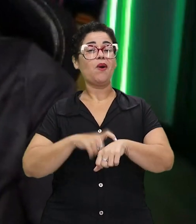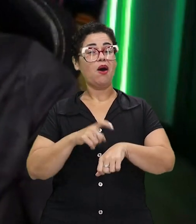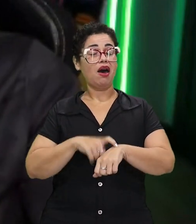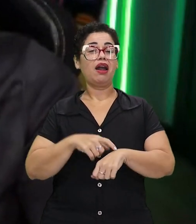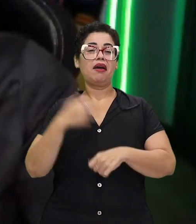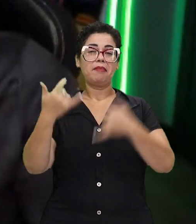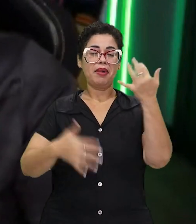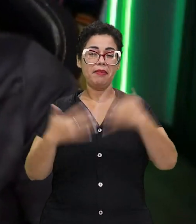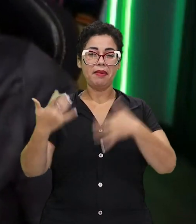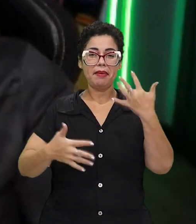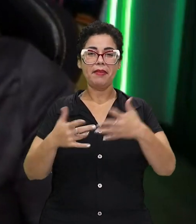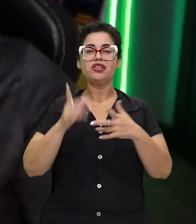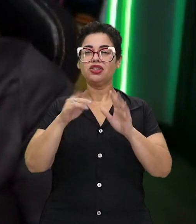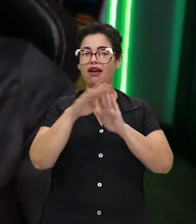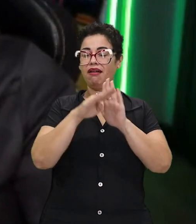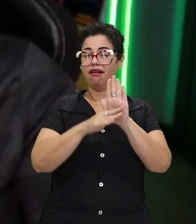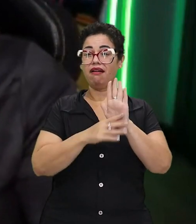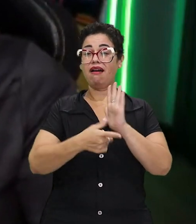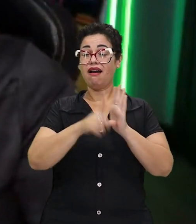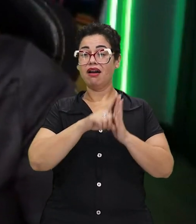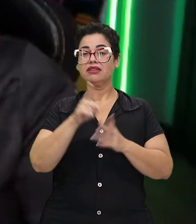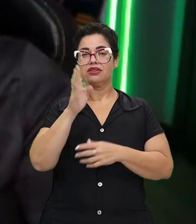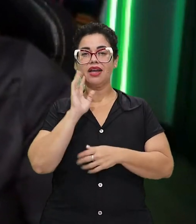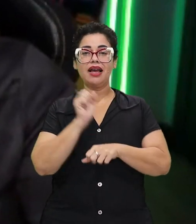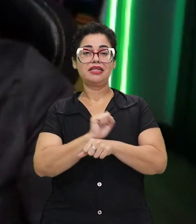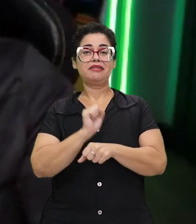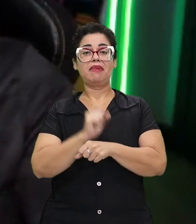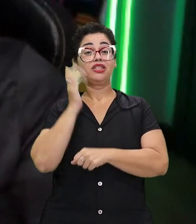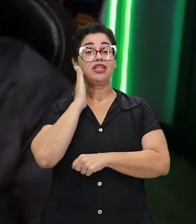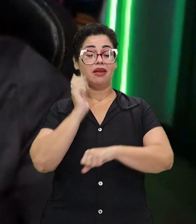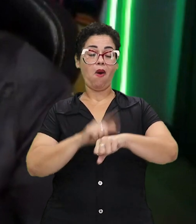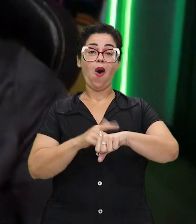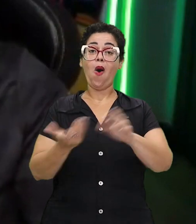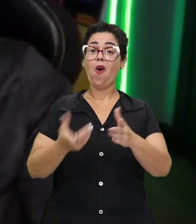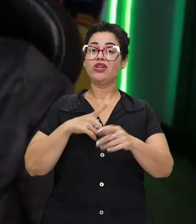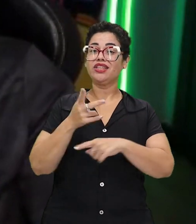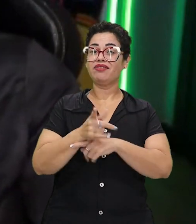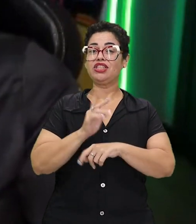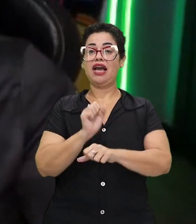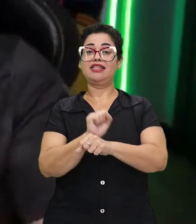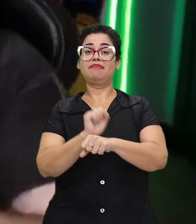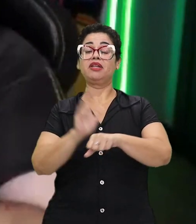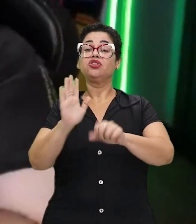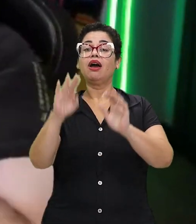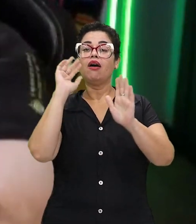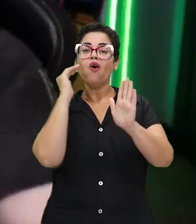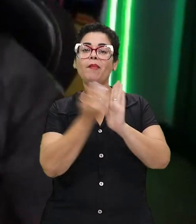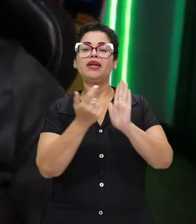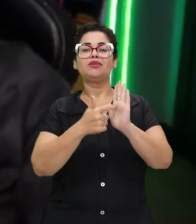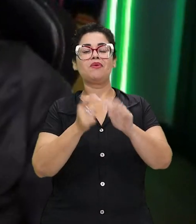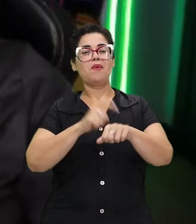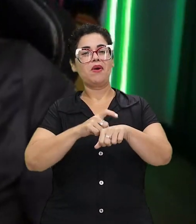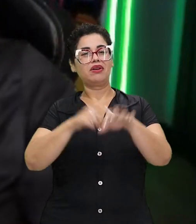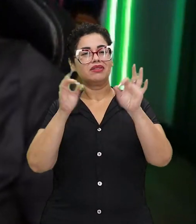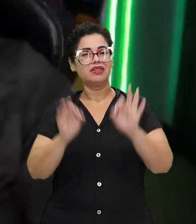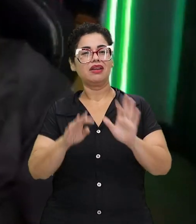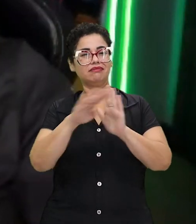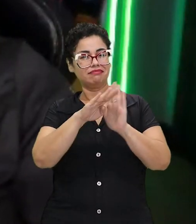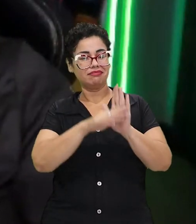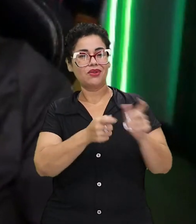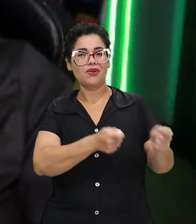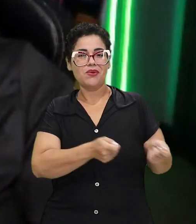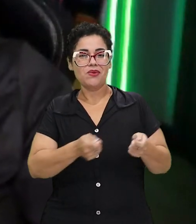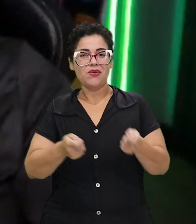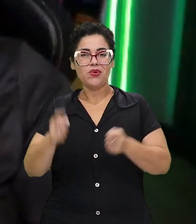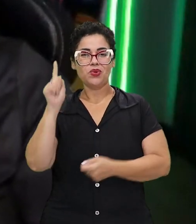todos os dias no horário que você falar, que é pré-programado já, o cara vai estar lá esperando, falar, pô, hoje tem vídeo, tem que ir lá assistir. Então, é sempre